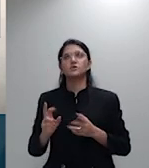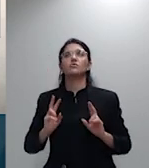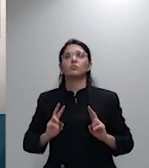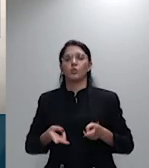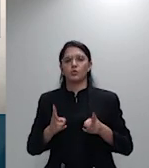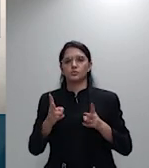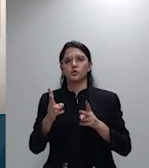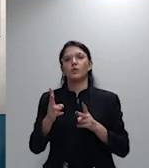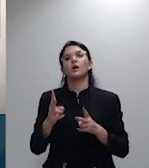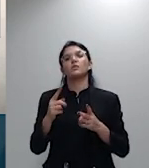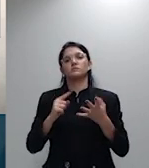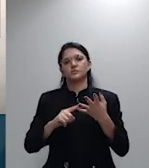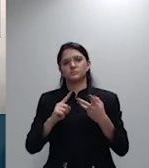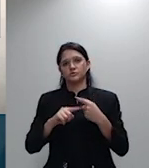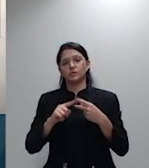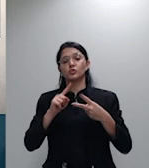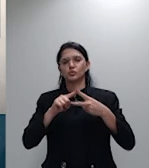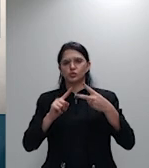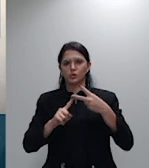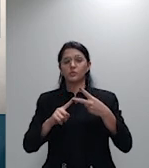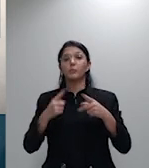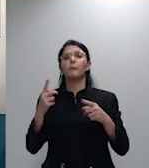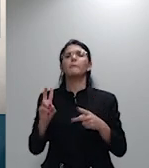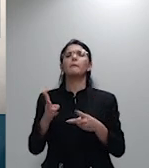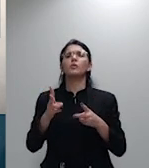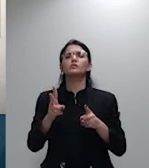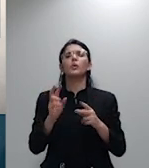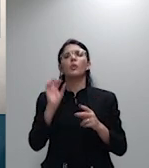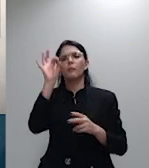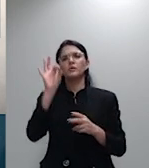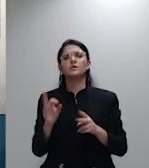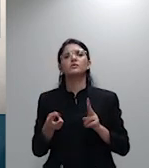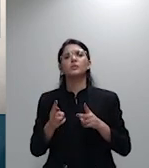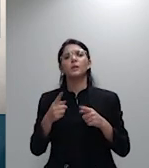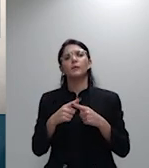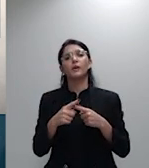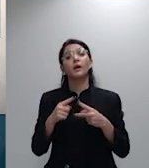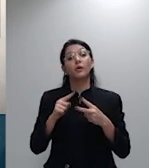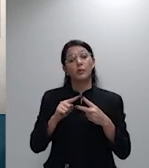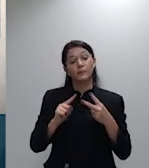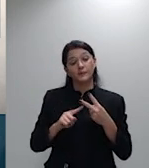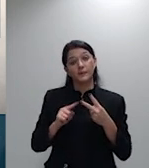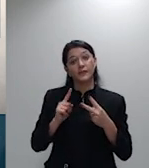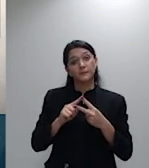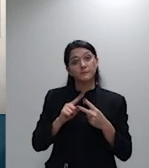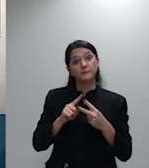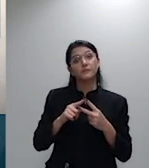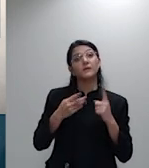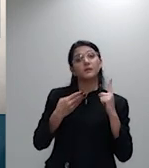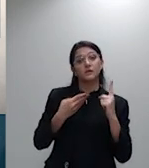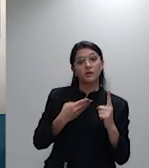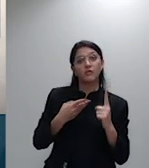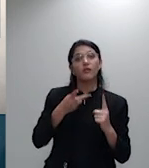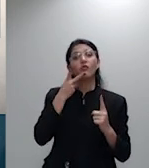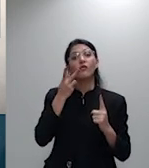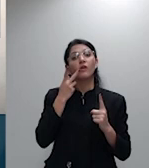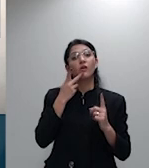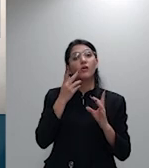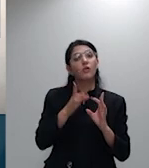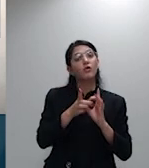foram atendidas as proporcionalidades estatuídas na resolução normativa